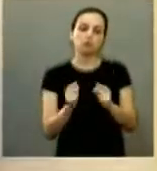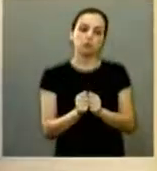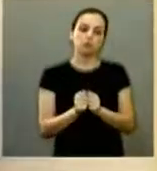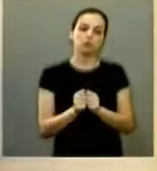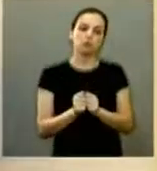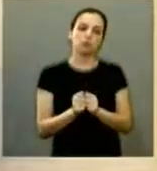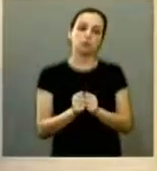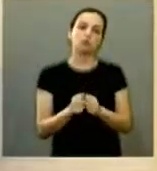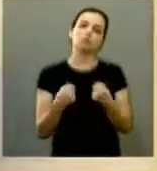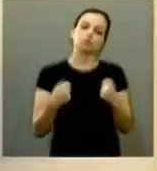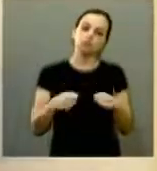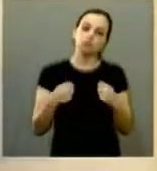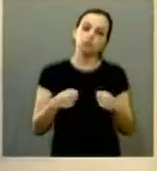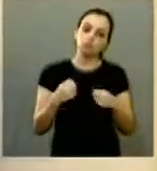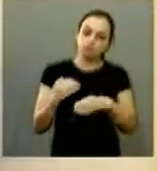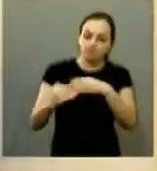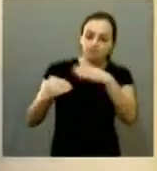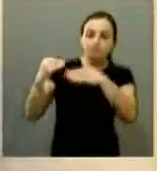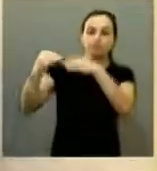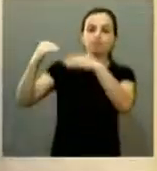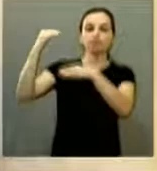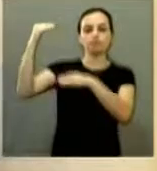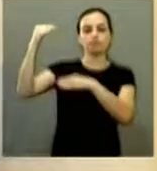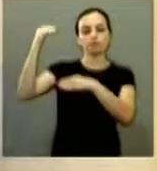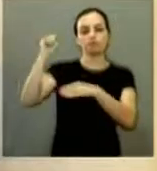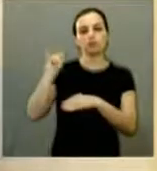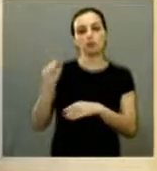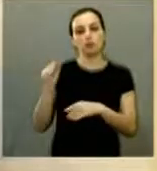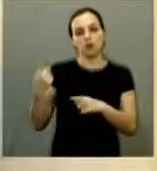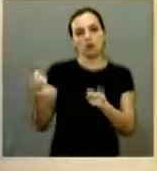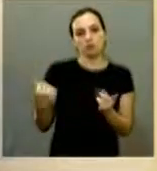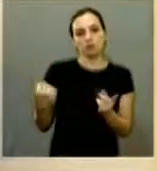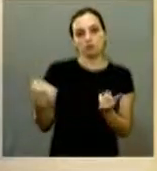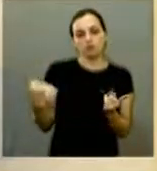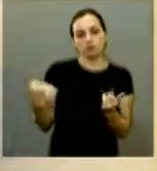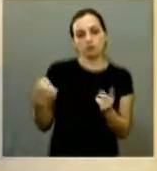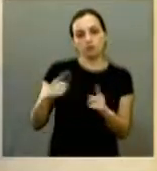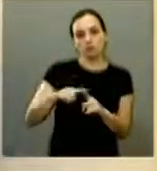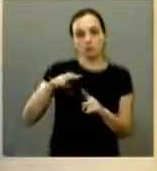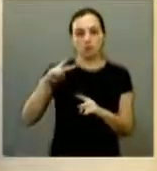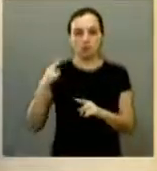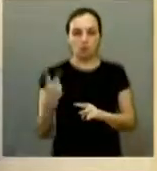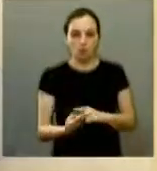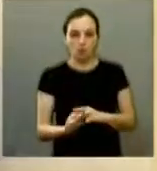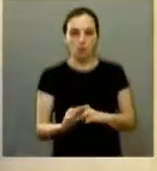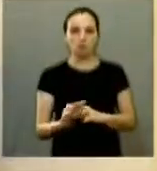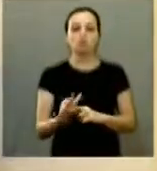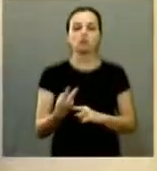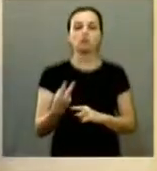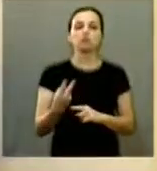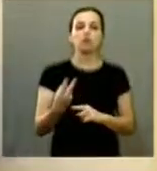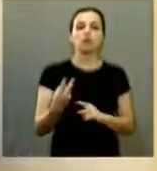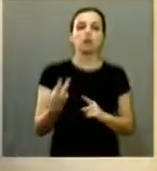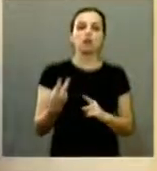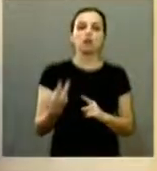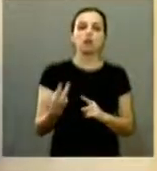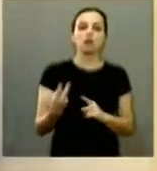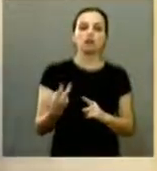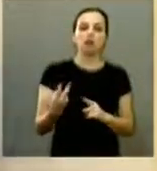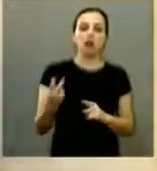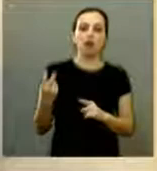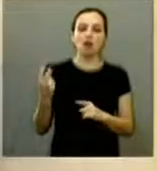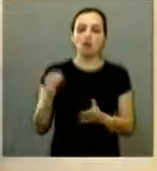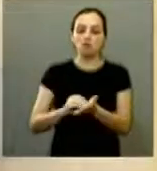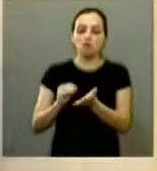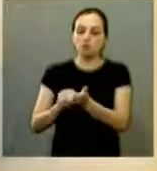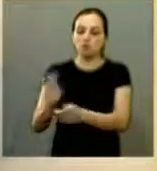e que precisa avançar bastante que é combater a impunidade aos maus tratos e as irresponsabilidades que